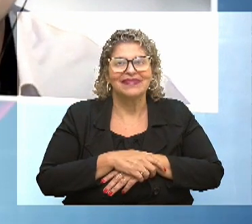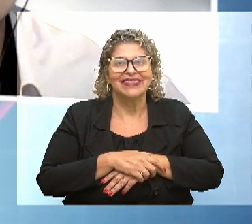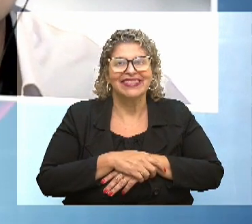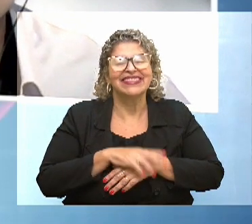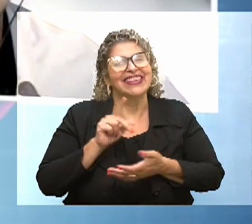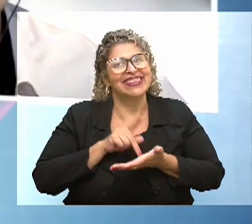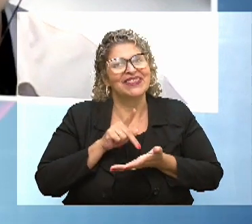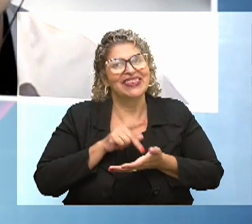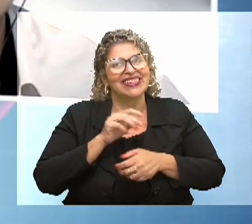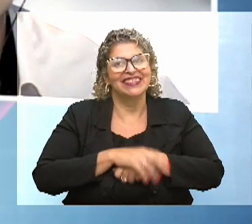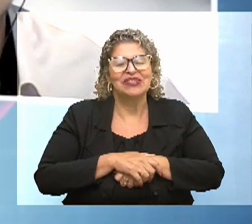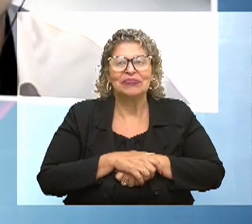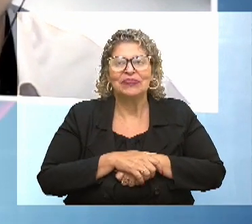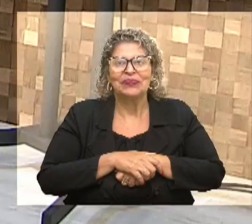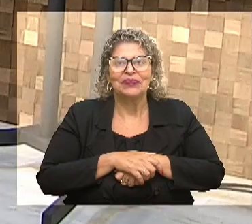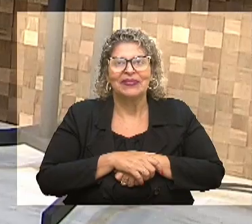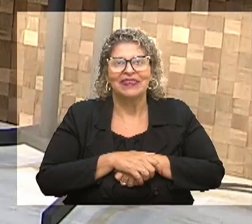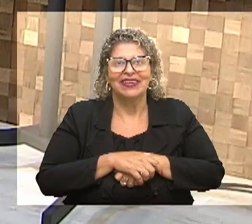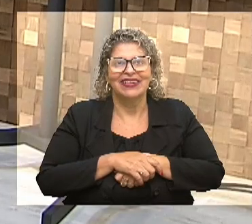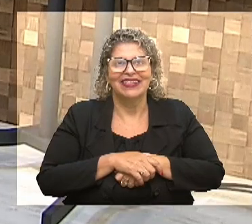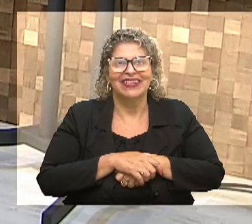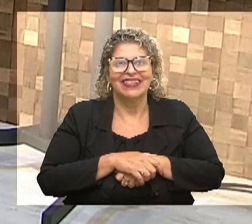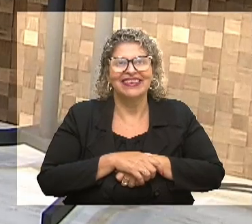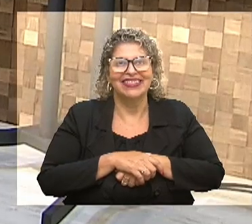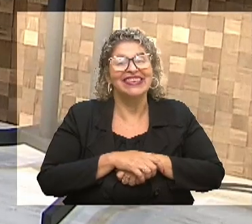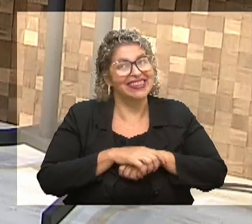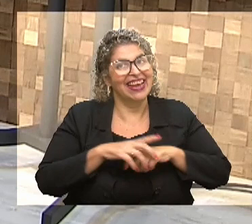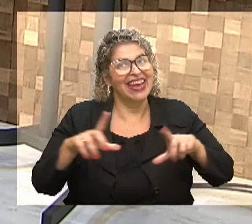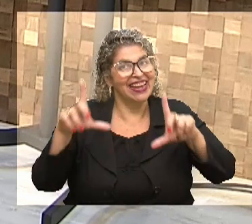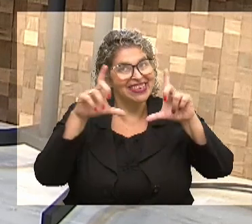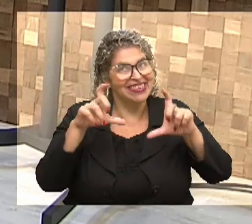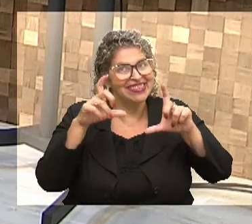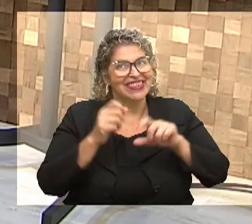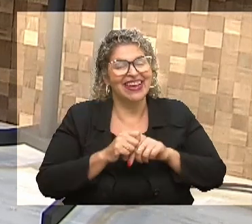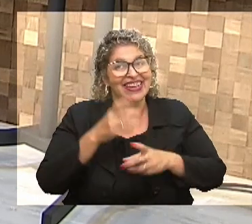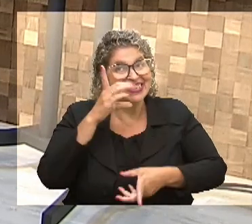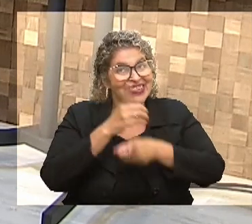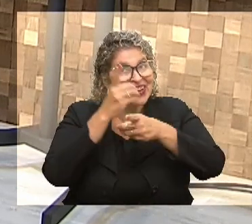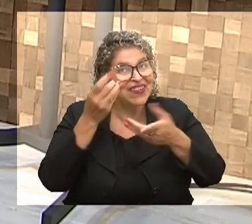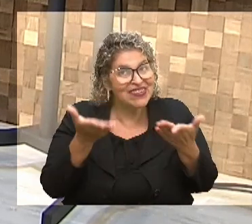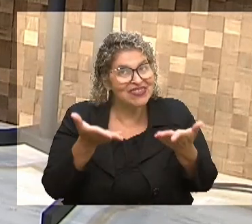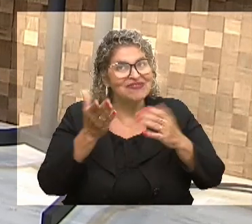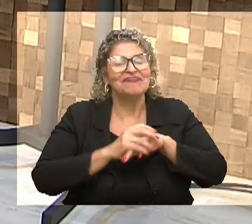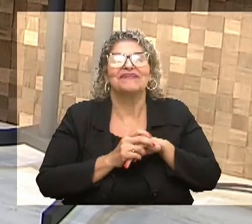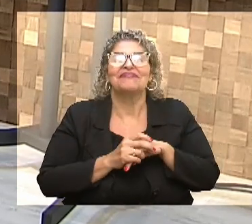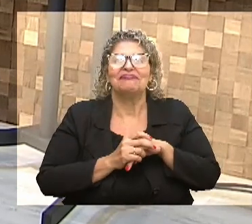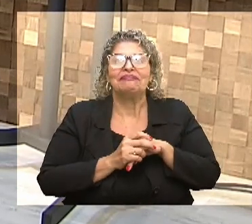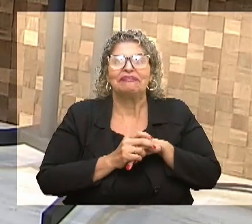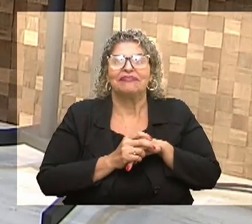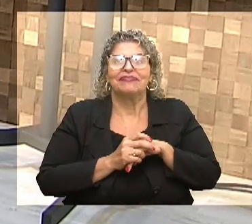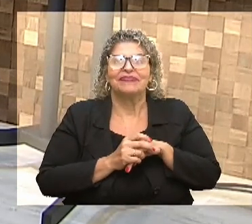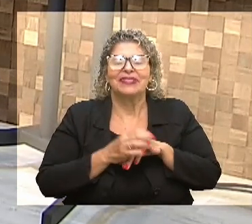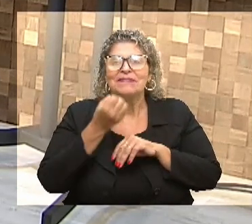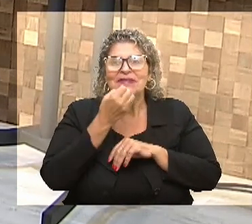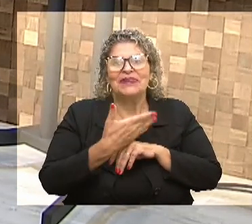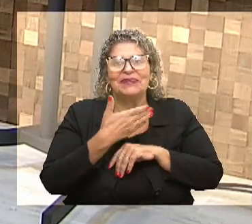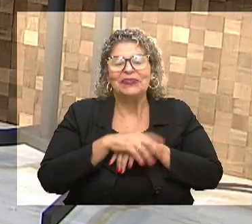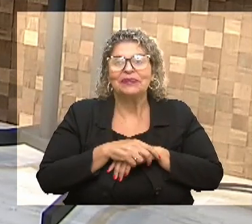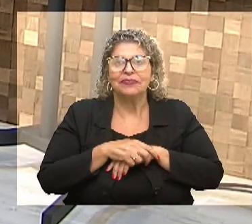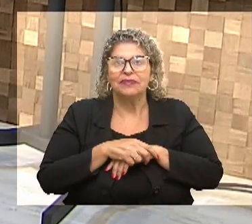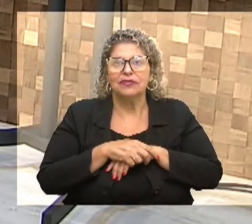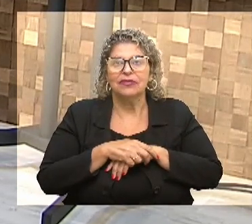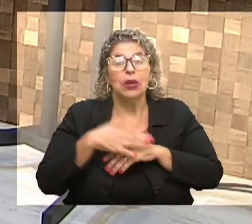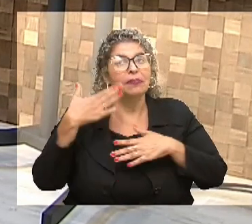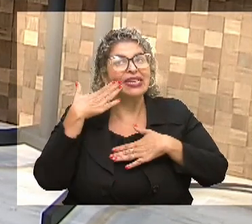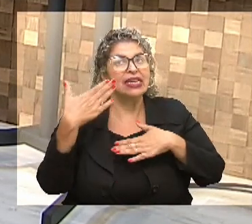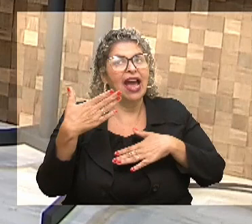Certamente. A gente quer documentar esse encontro. Ah, então tá bom, então. Então tá bom. Obrigada,